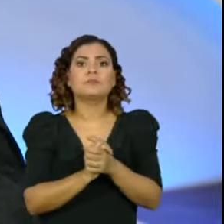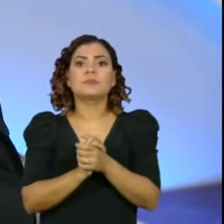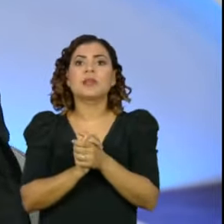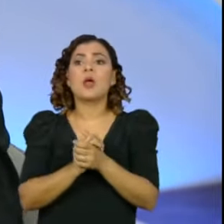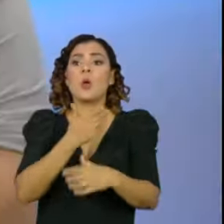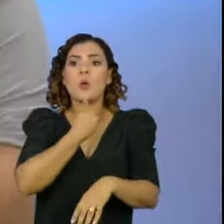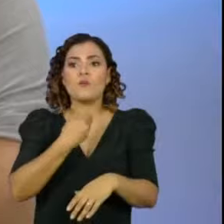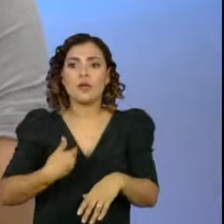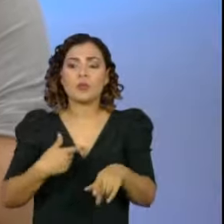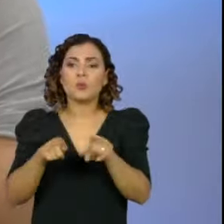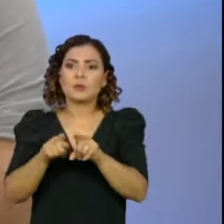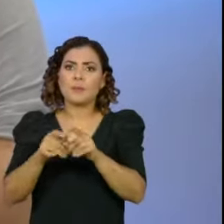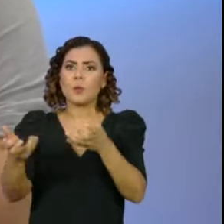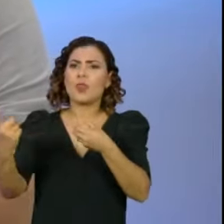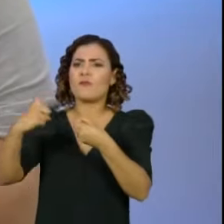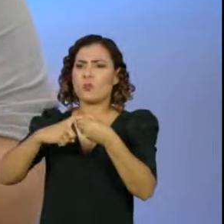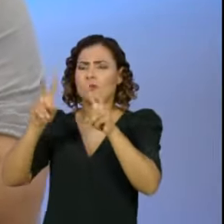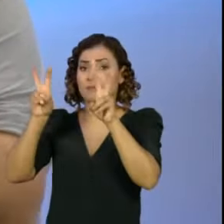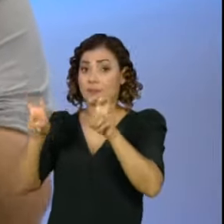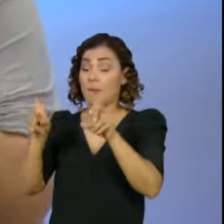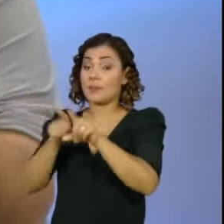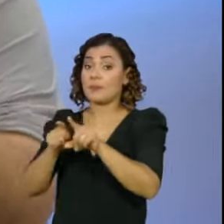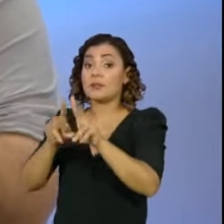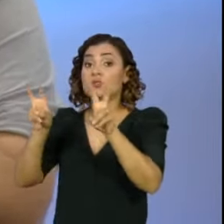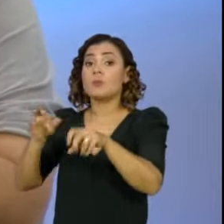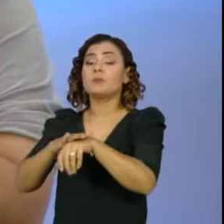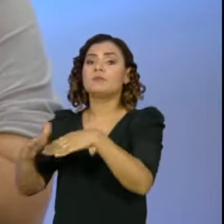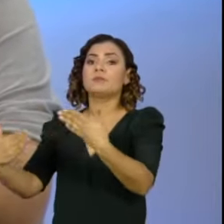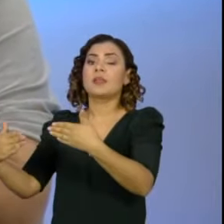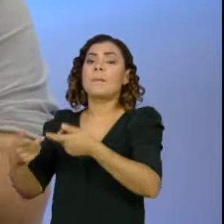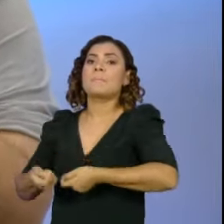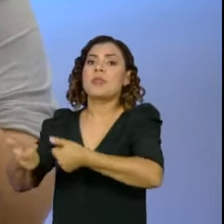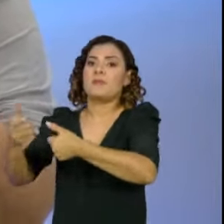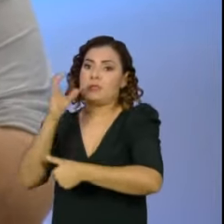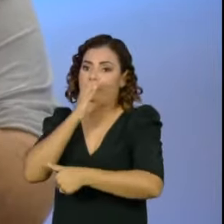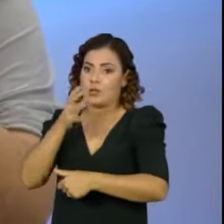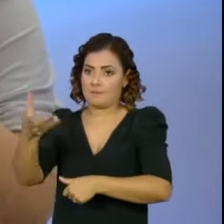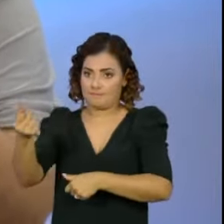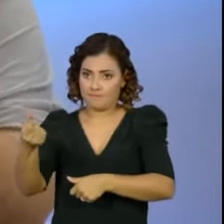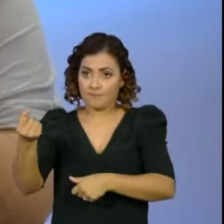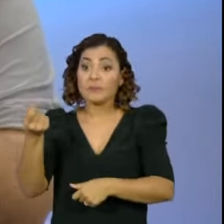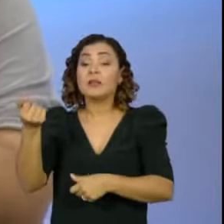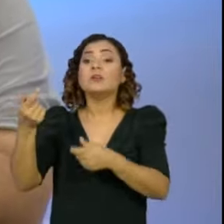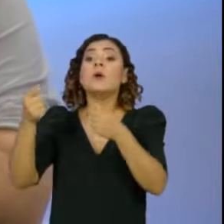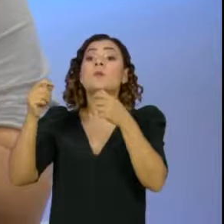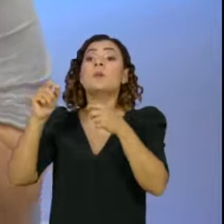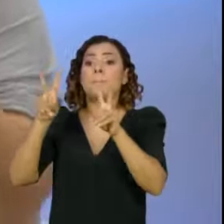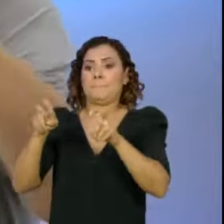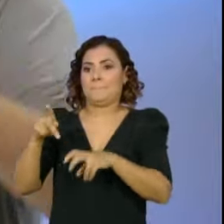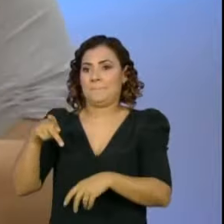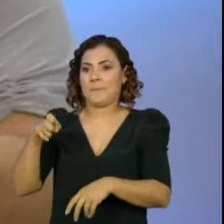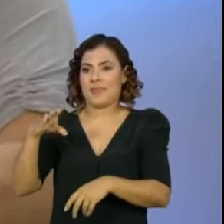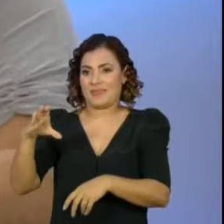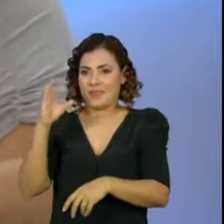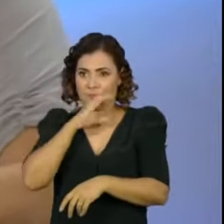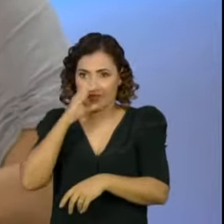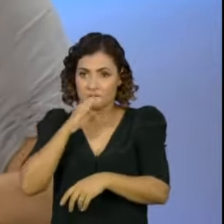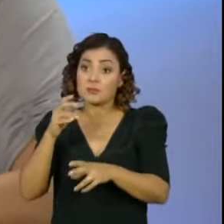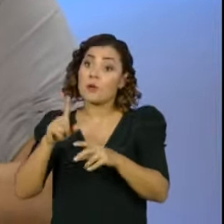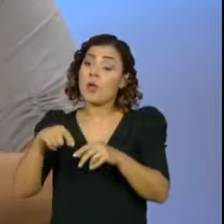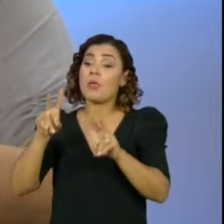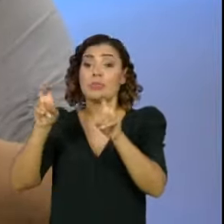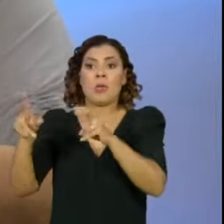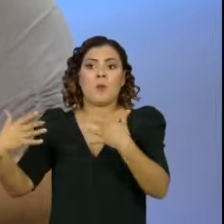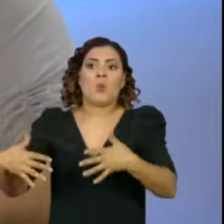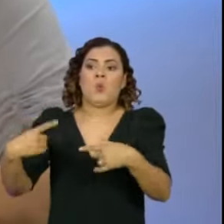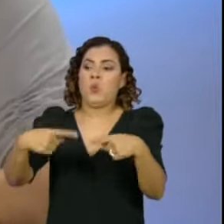Senador, eu queria voltar um pouquinho, que a gente começou aqui a falar sobre a questão do auxílio emergencial, quando o senhor fala da PEC emergencial, que é um assunto bastante árido,